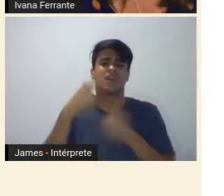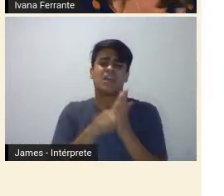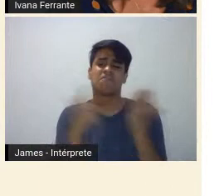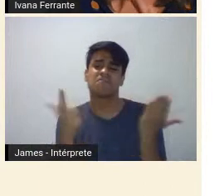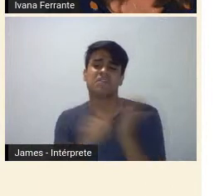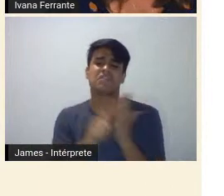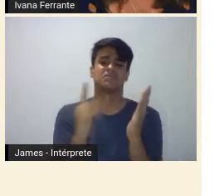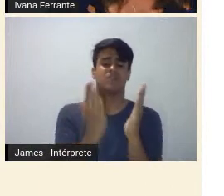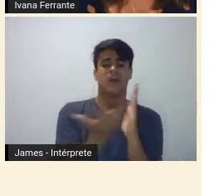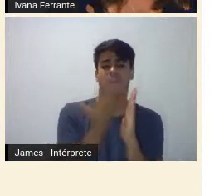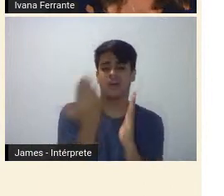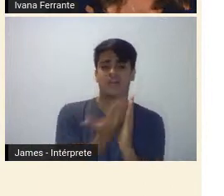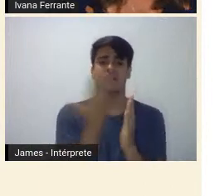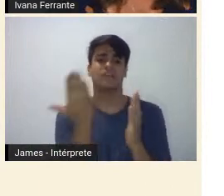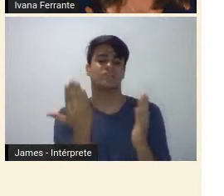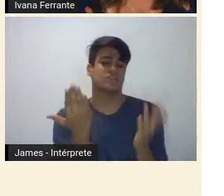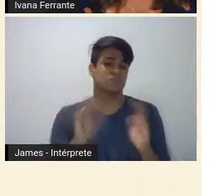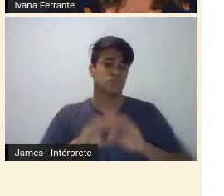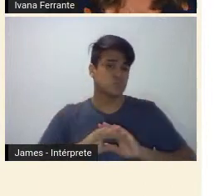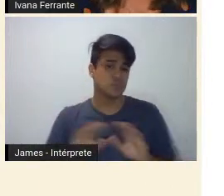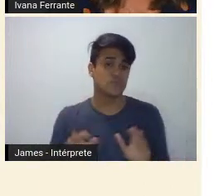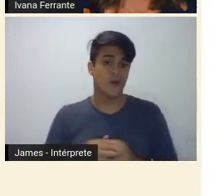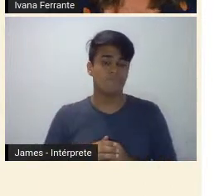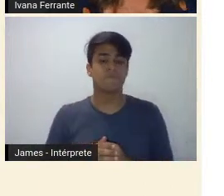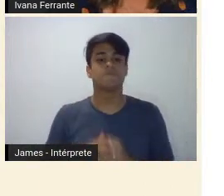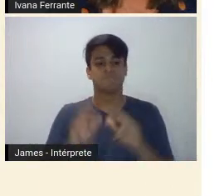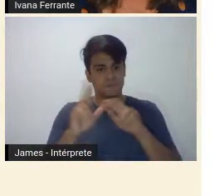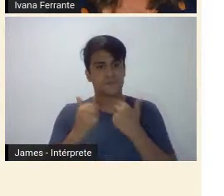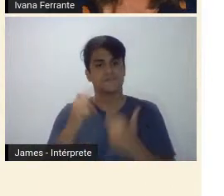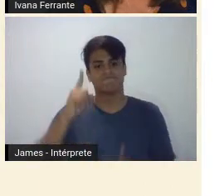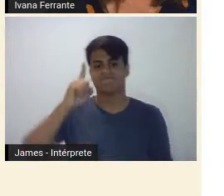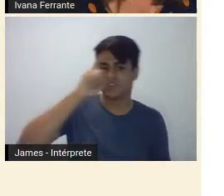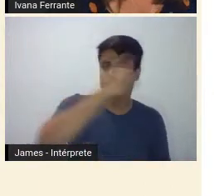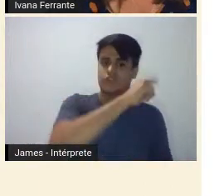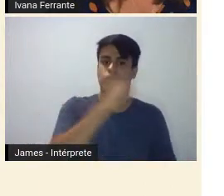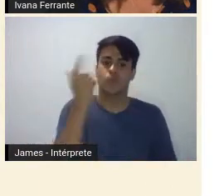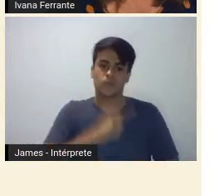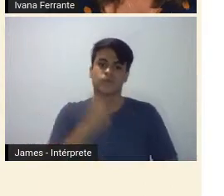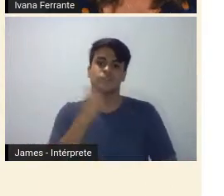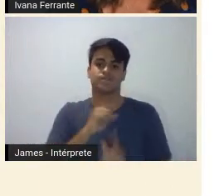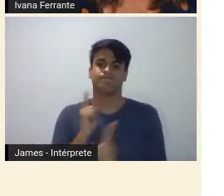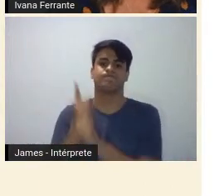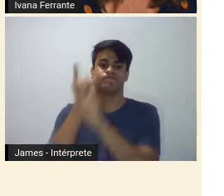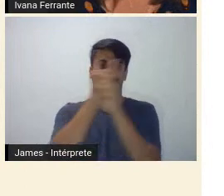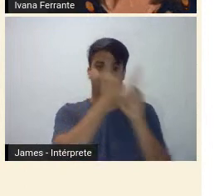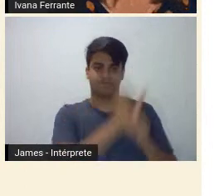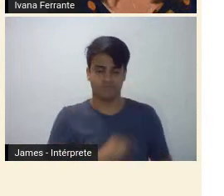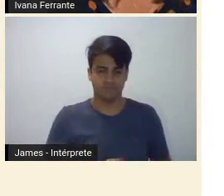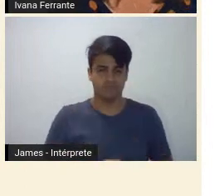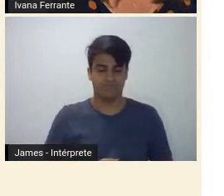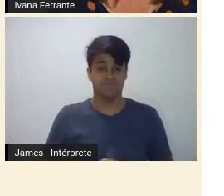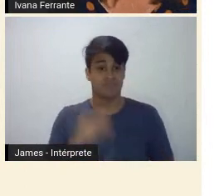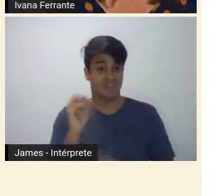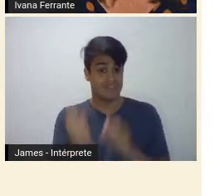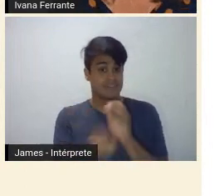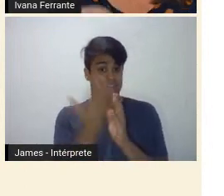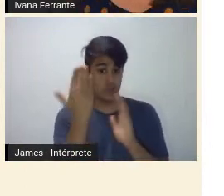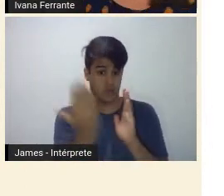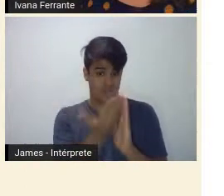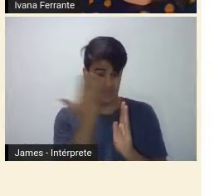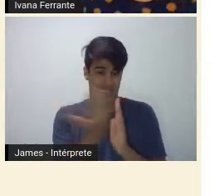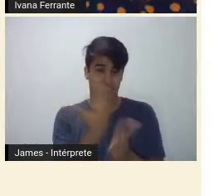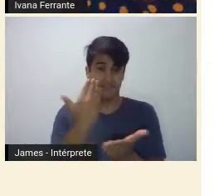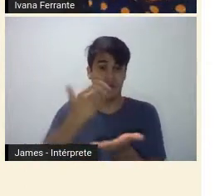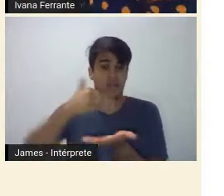da época, o que nos deu também um certo trabalho de recolha. Quando nós fizemos esse livro, nós colocamos na última